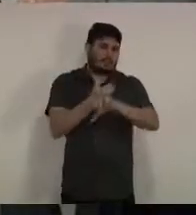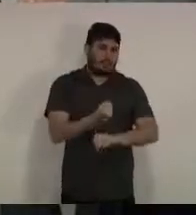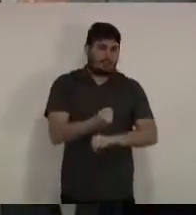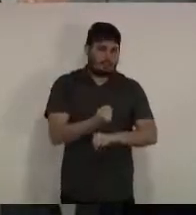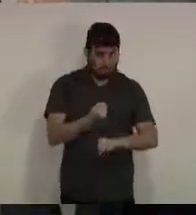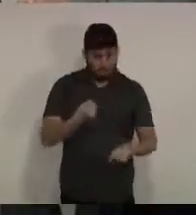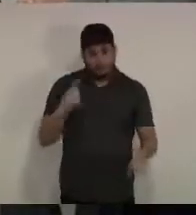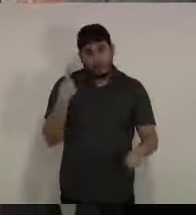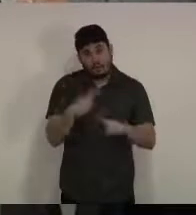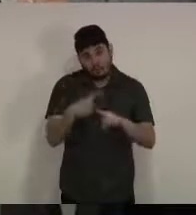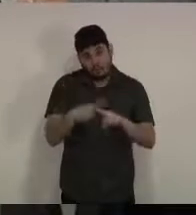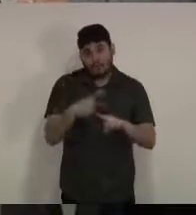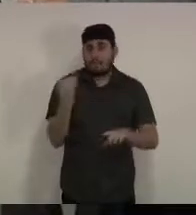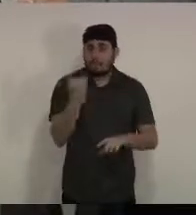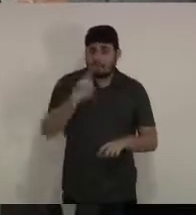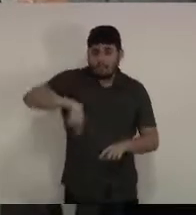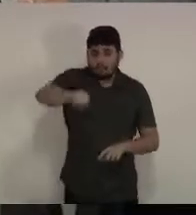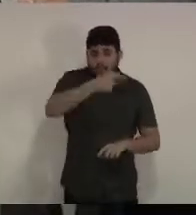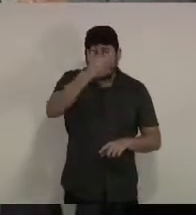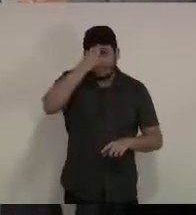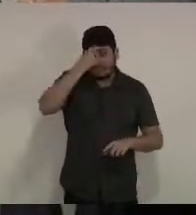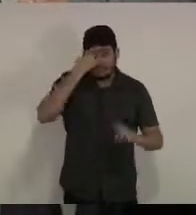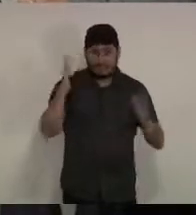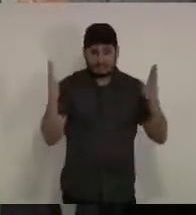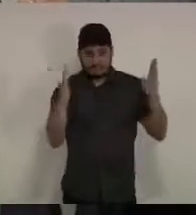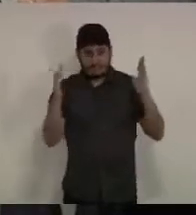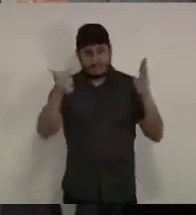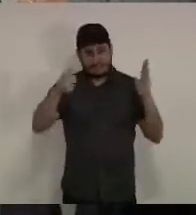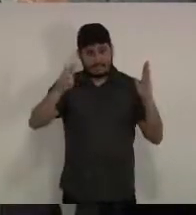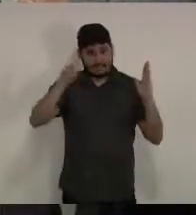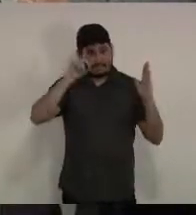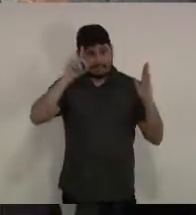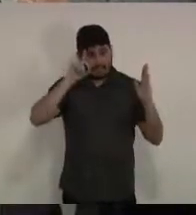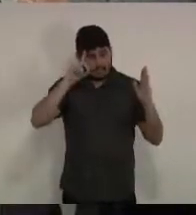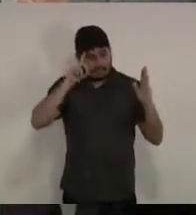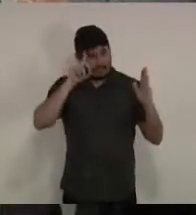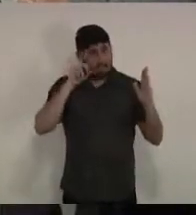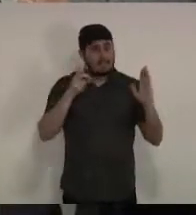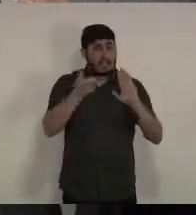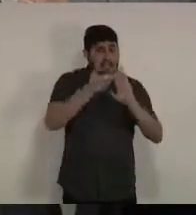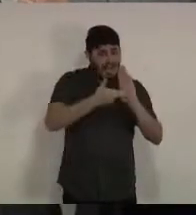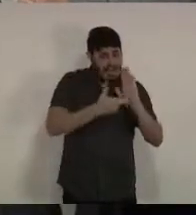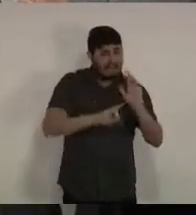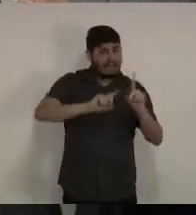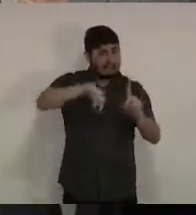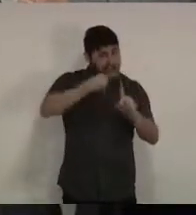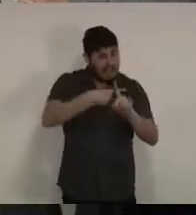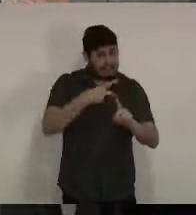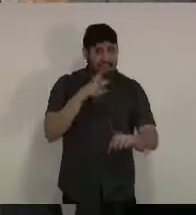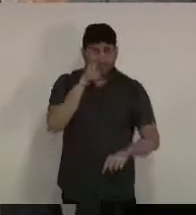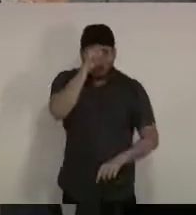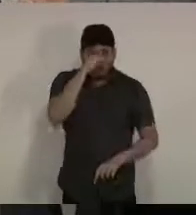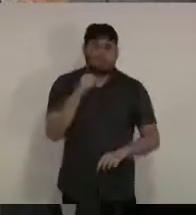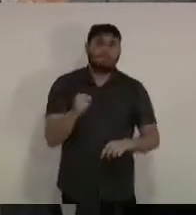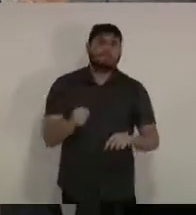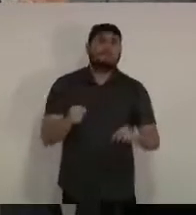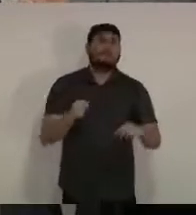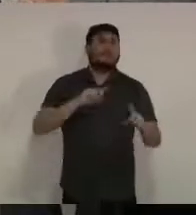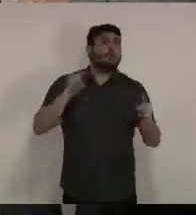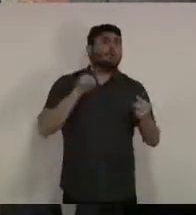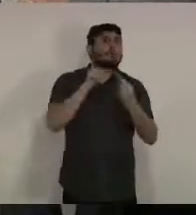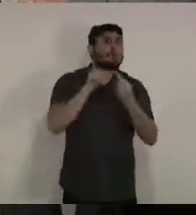as pessoas entendam que essas medidas podem permitir que a gente volte à normalidade mais rápida a partir da